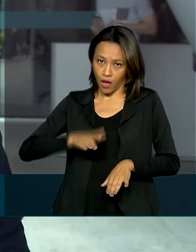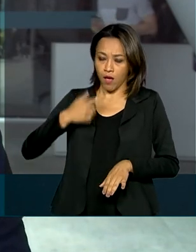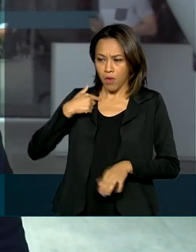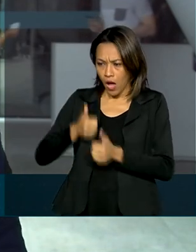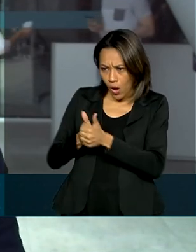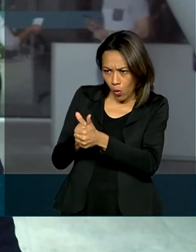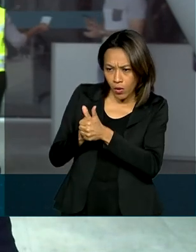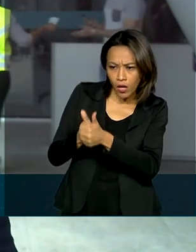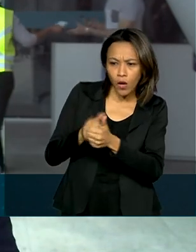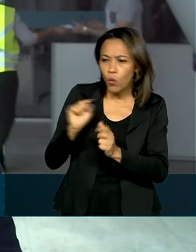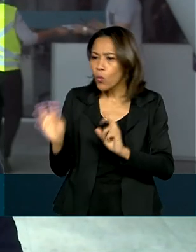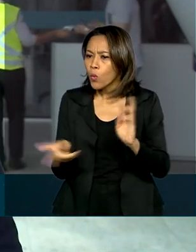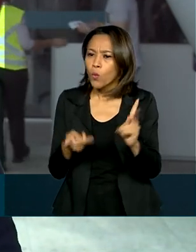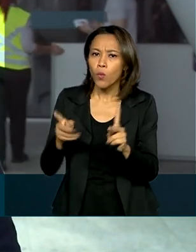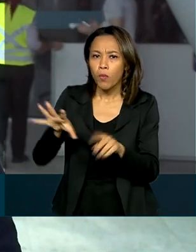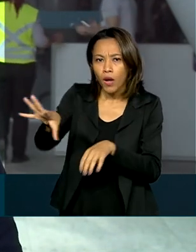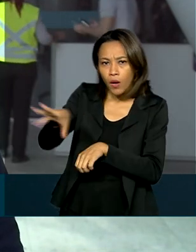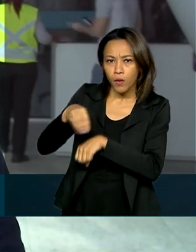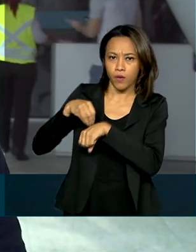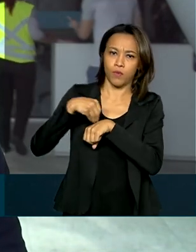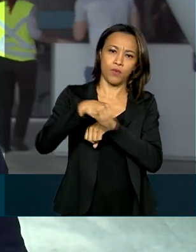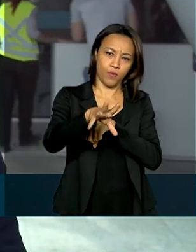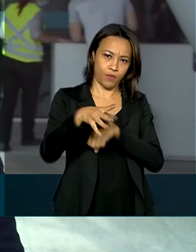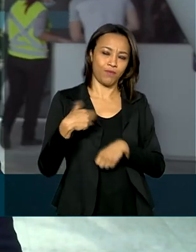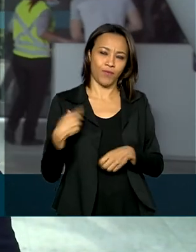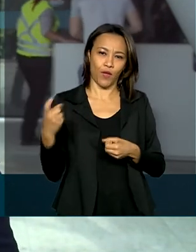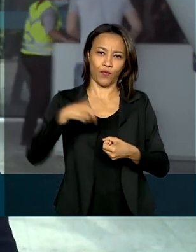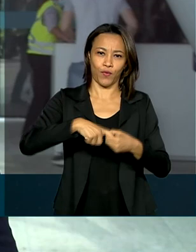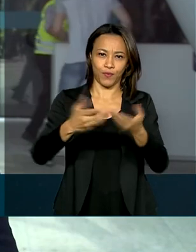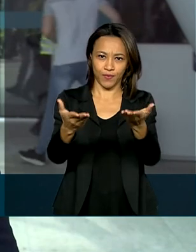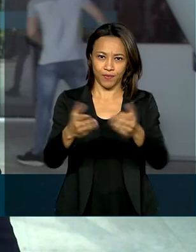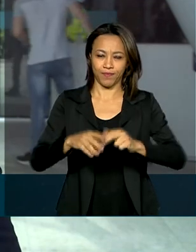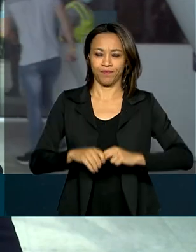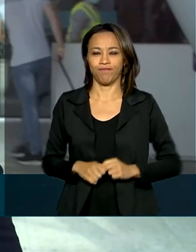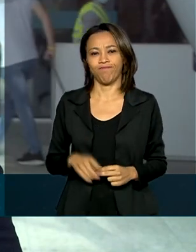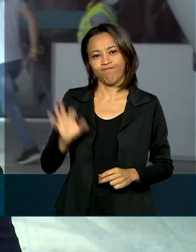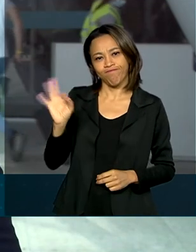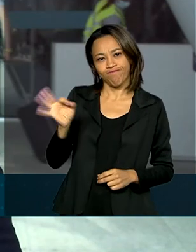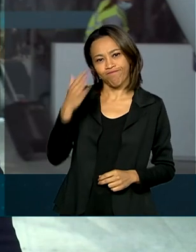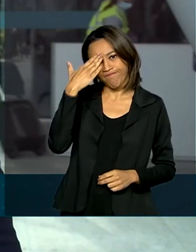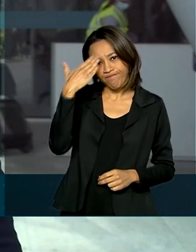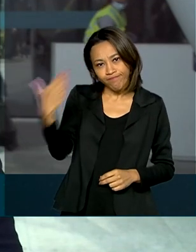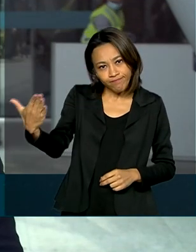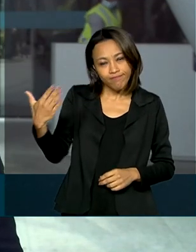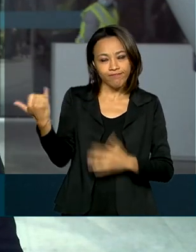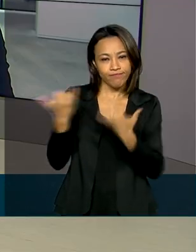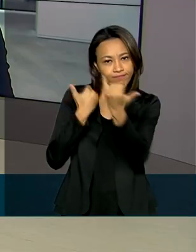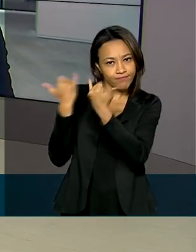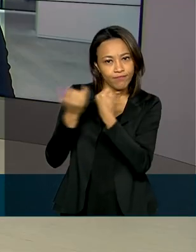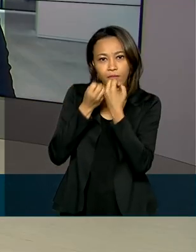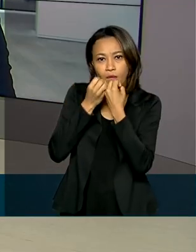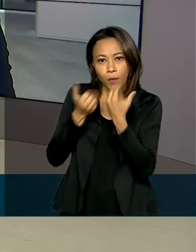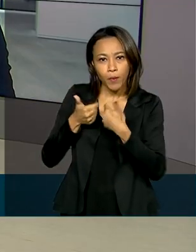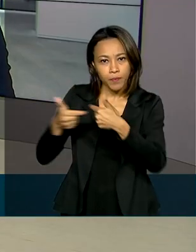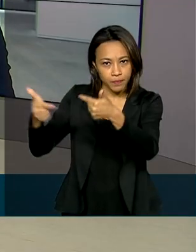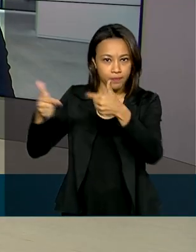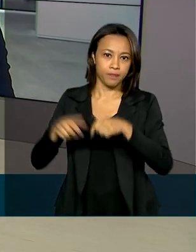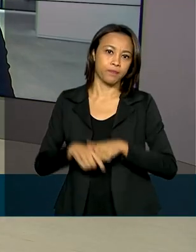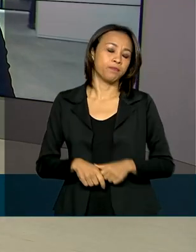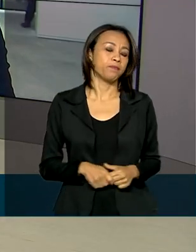e eu posso voltar a qualquer momento com mais informações. Eu volto com você, Roberto. Perfeito, Pablo. Obrigado então pelas informações. Bom trabalho aí.